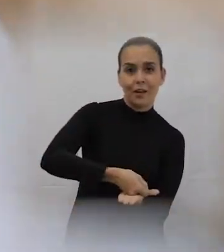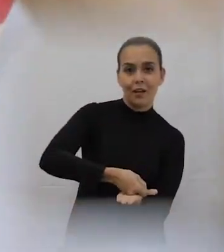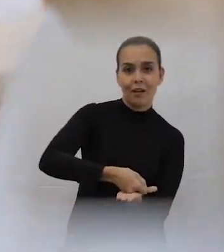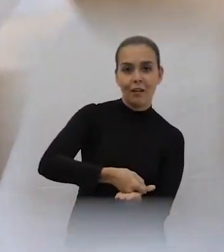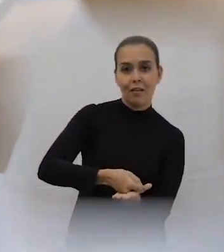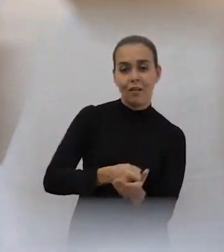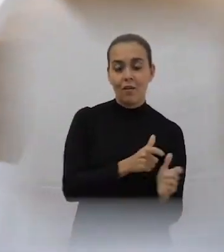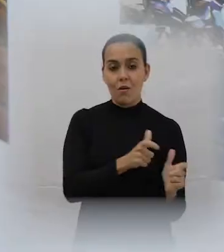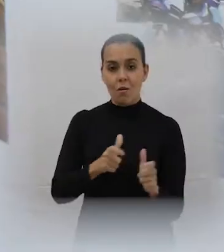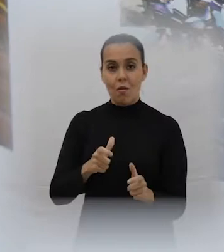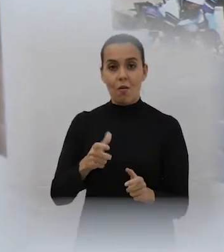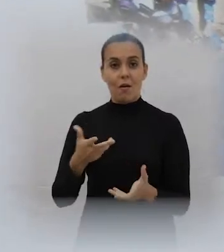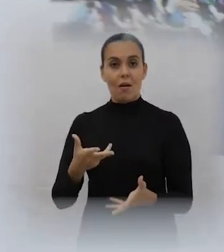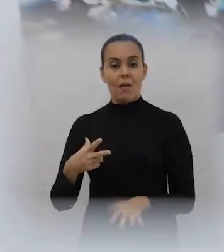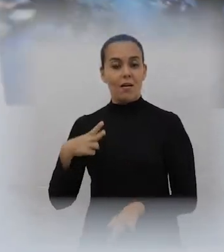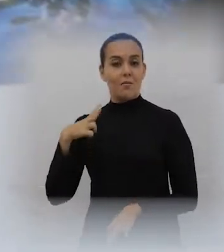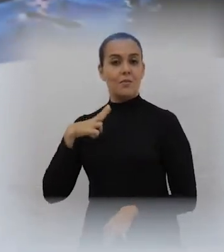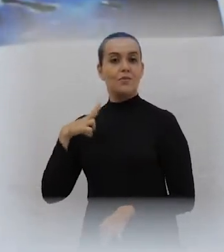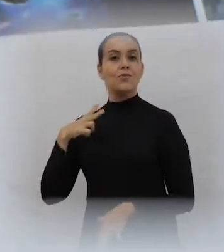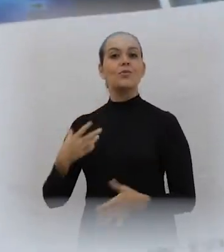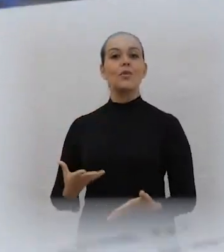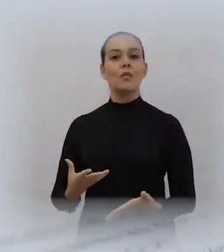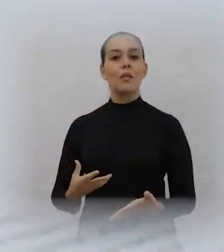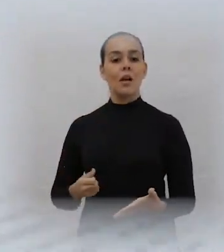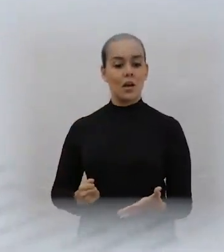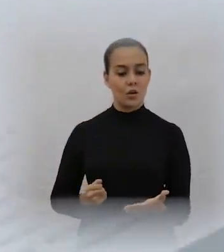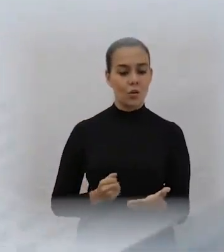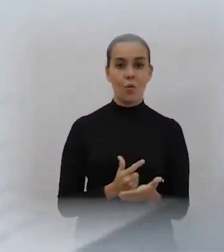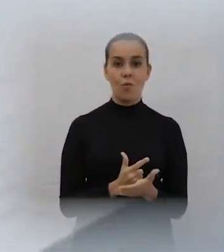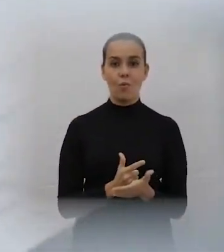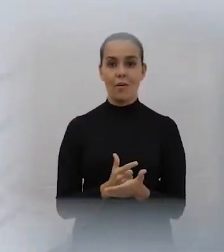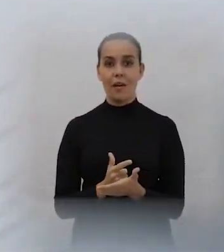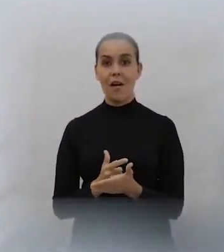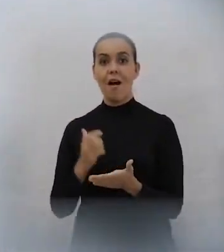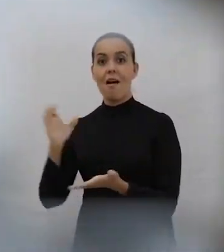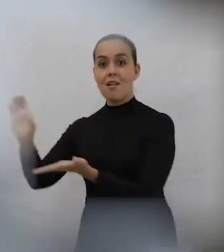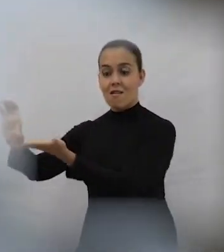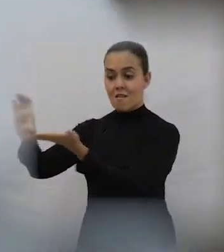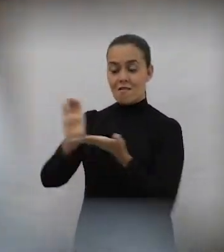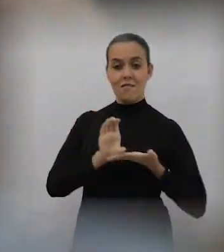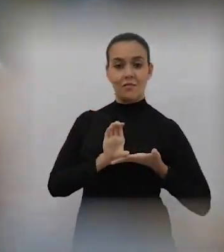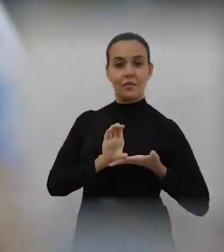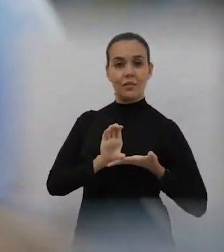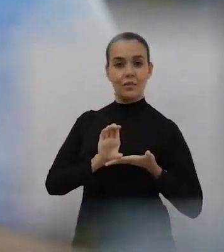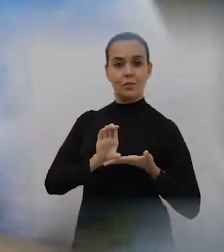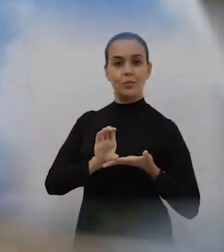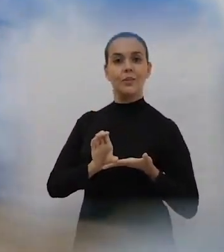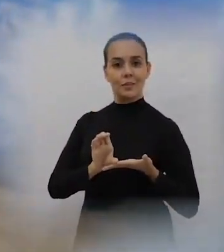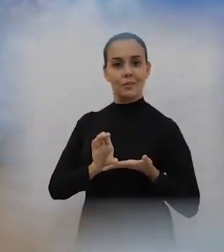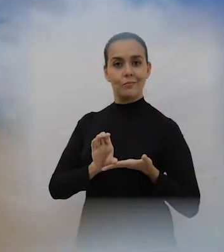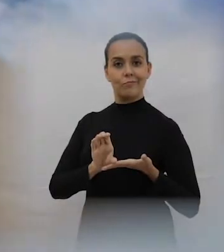consumo, investimentos. E é isso que vai permitir a decolagem da China.